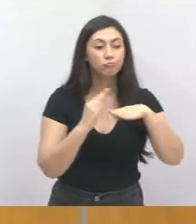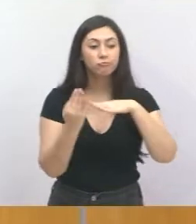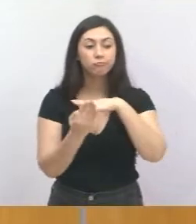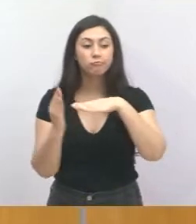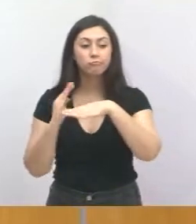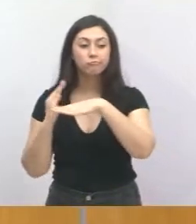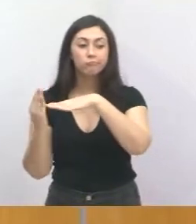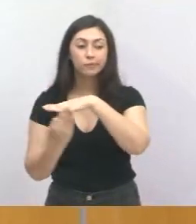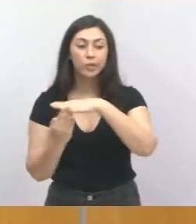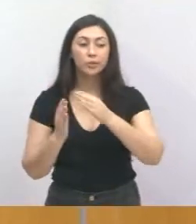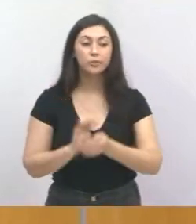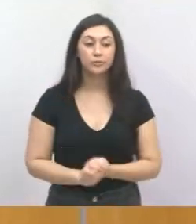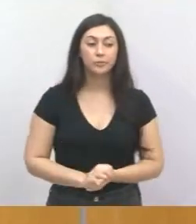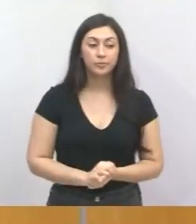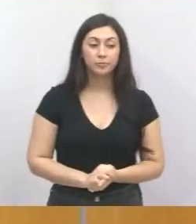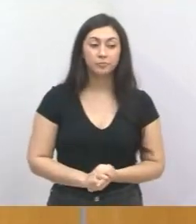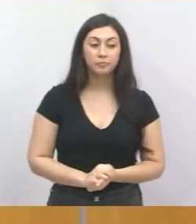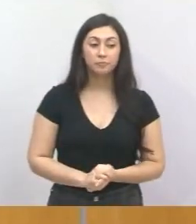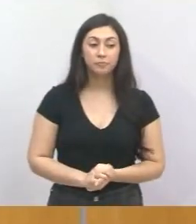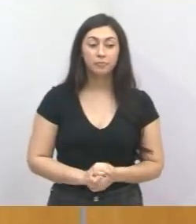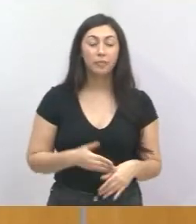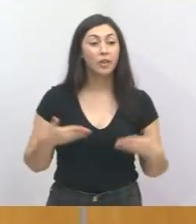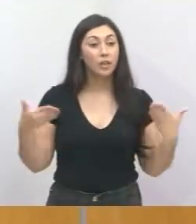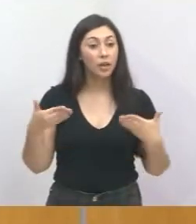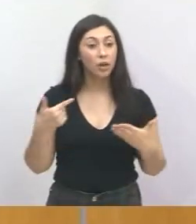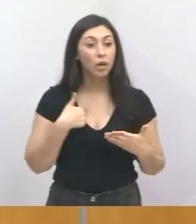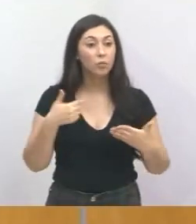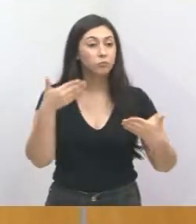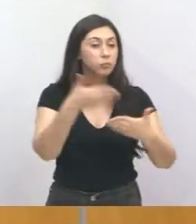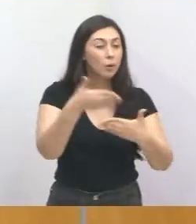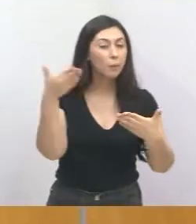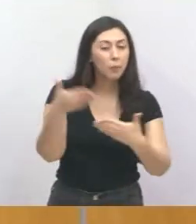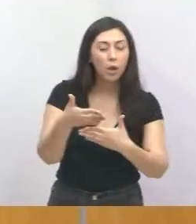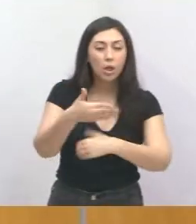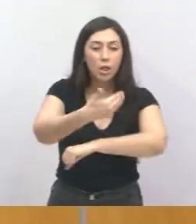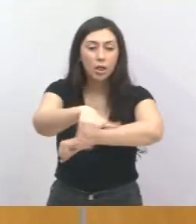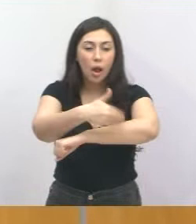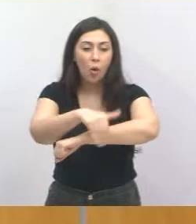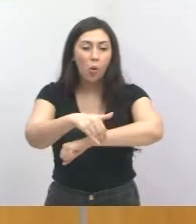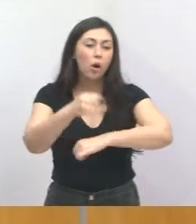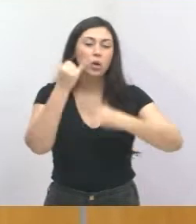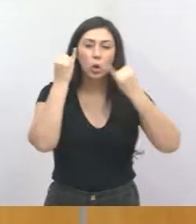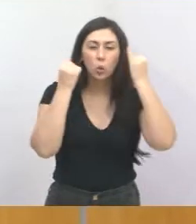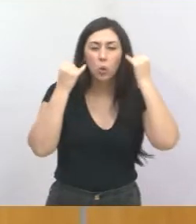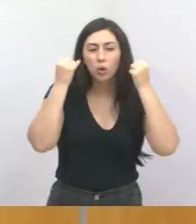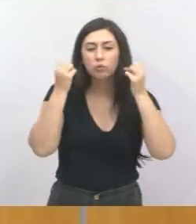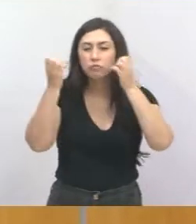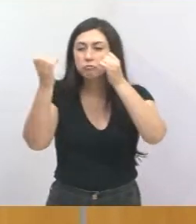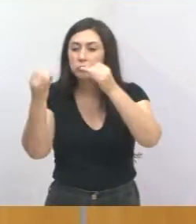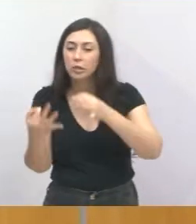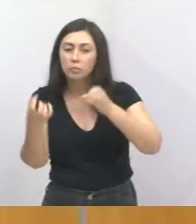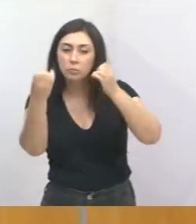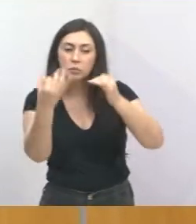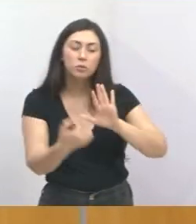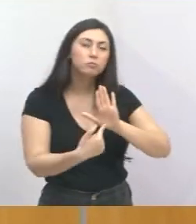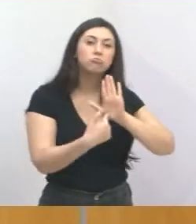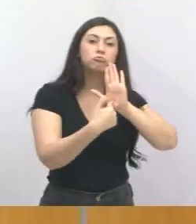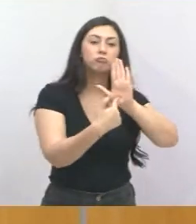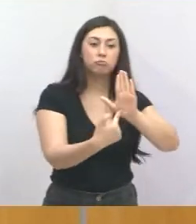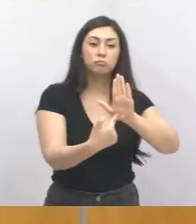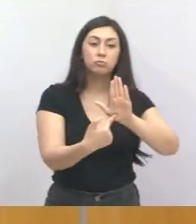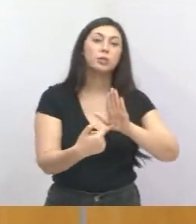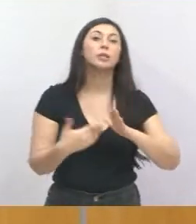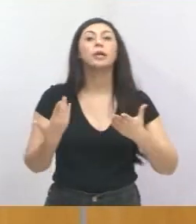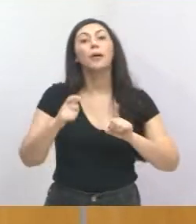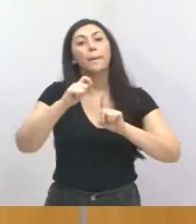e agora eu vou às ruas com o nosso informativo, prestando contas para a população, então